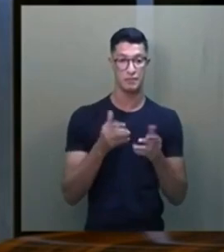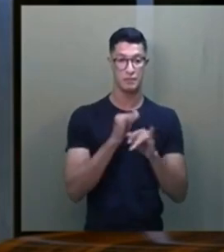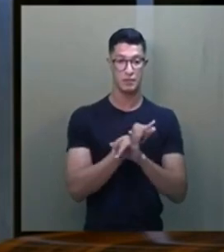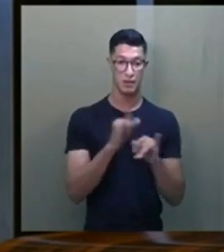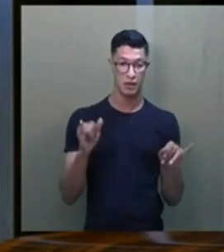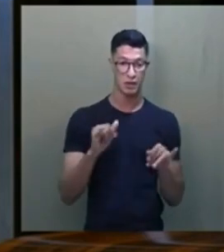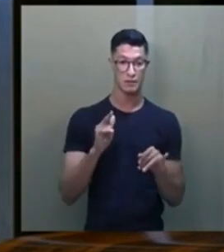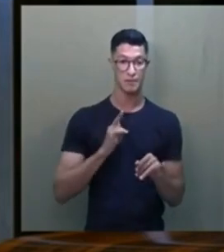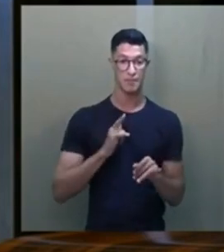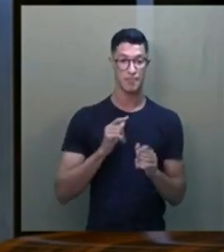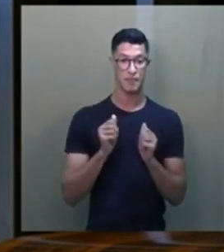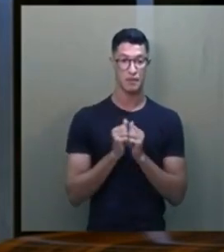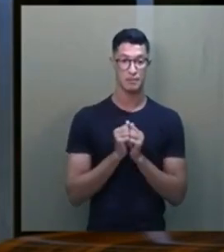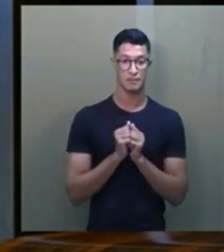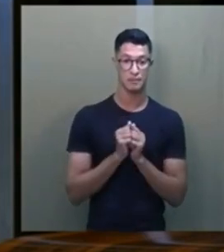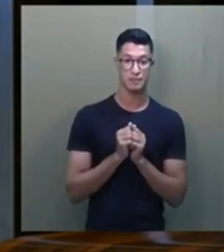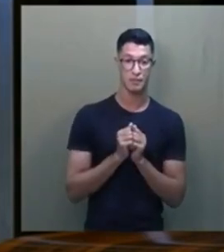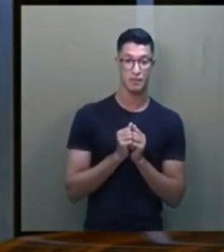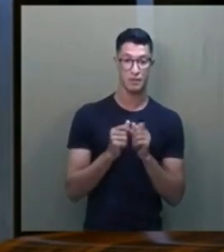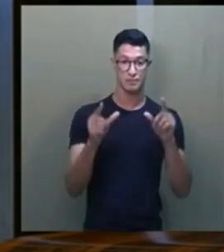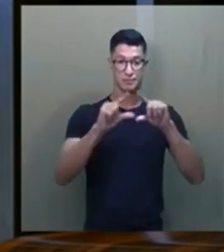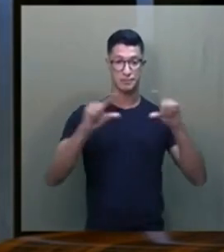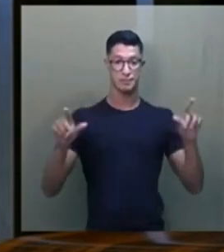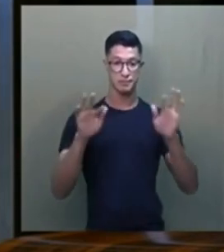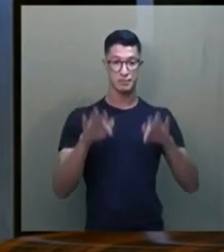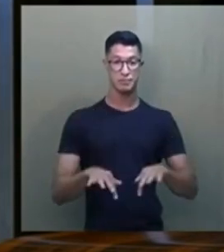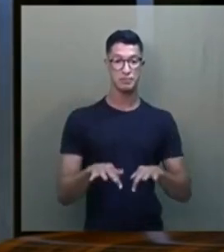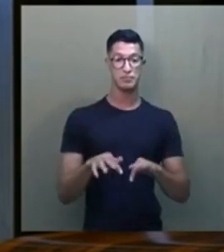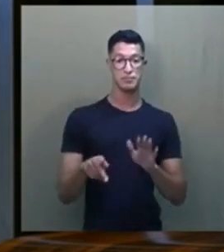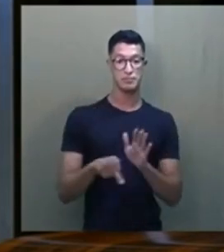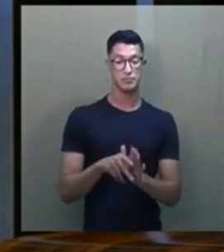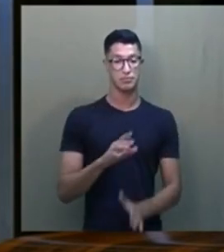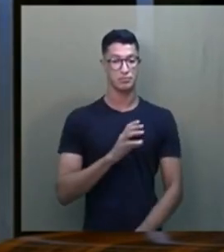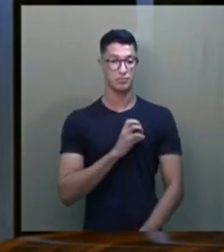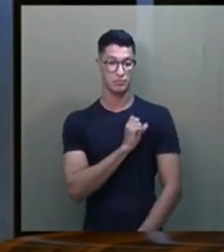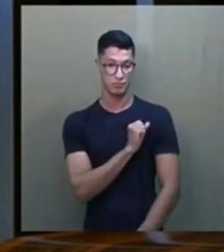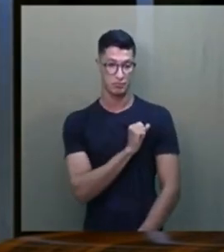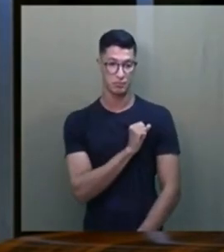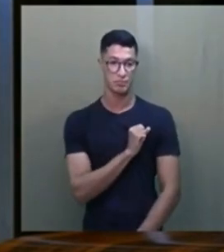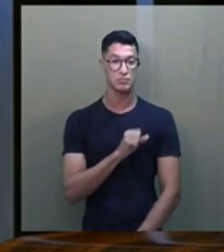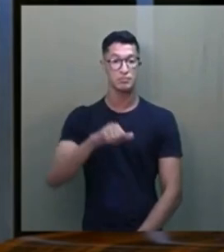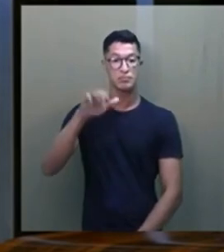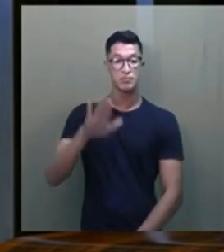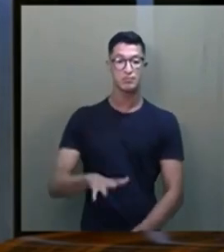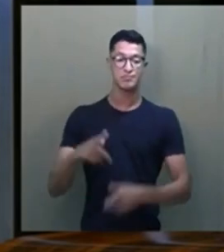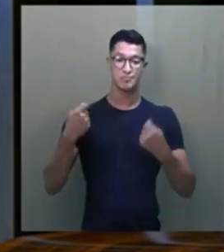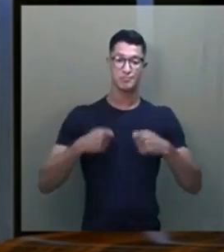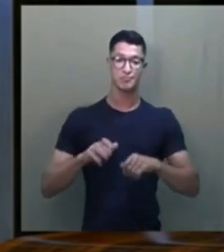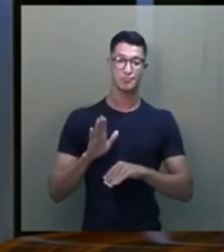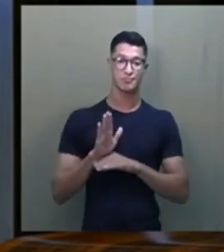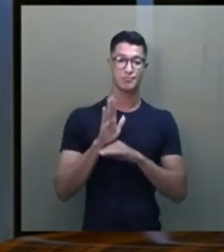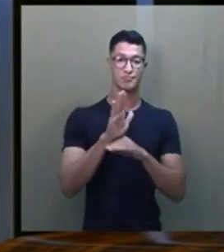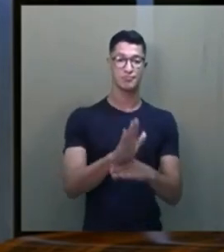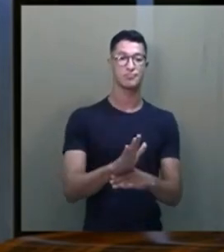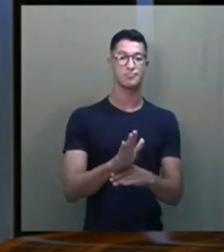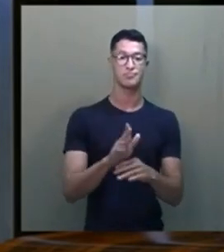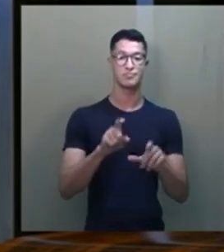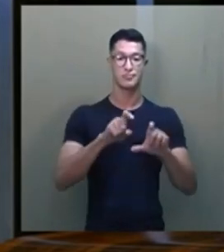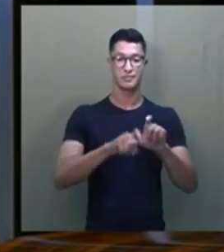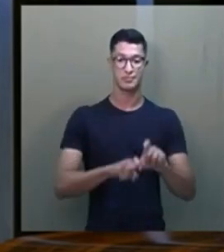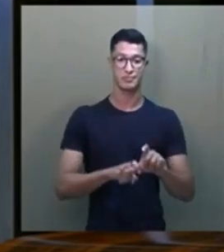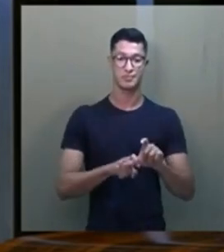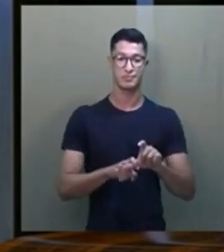com a frase final, que é uma frase de amor a quem precisa de ajuda por causa da dependência